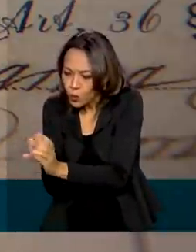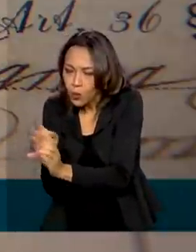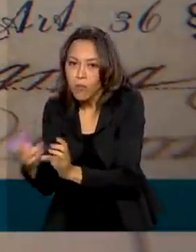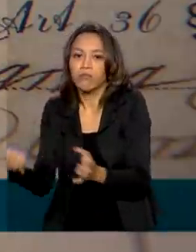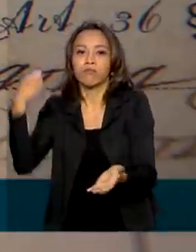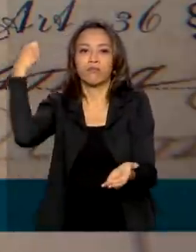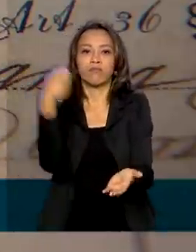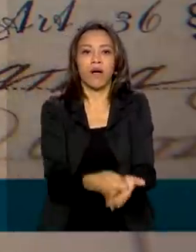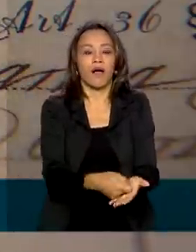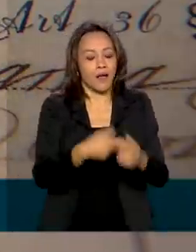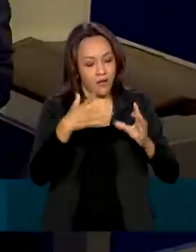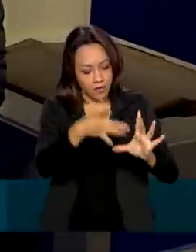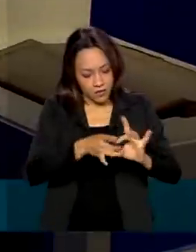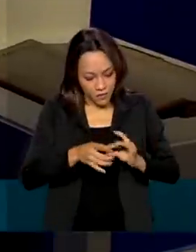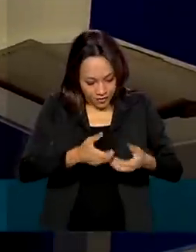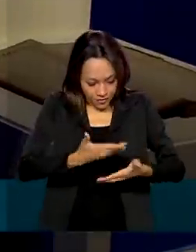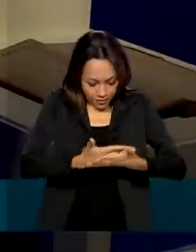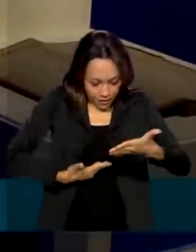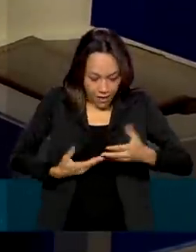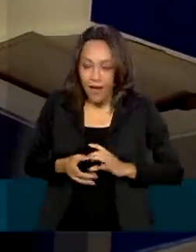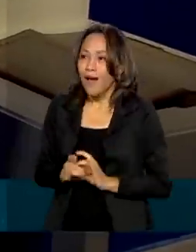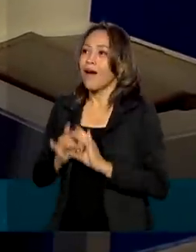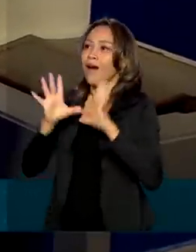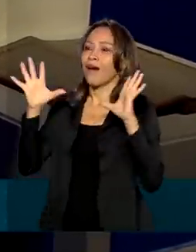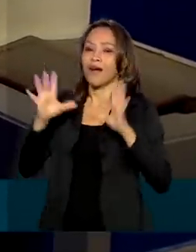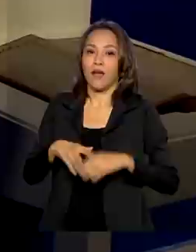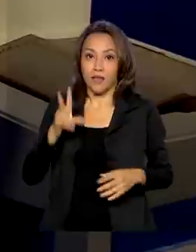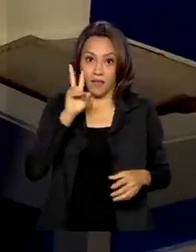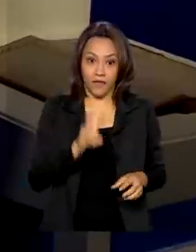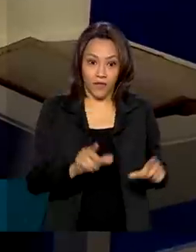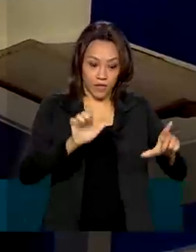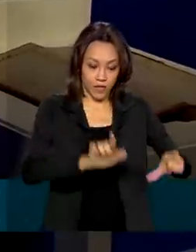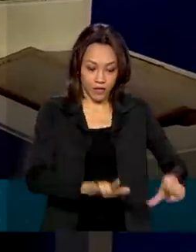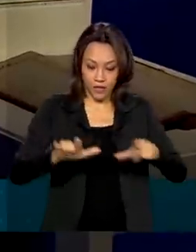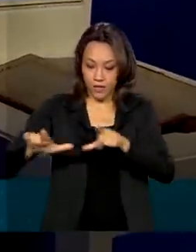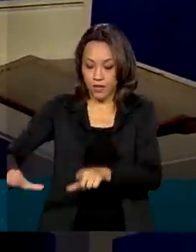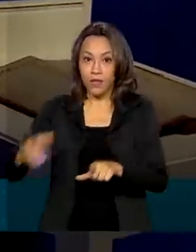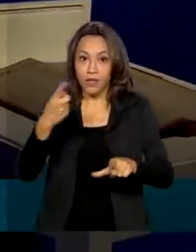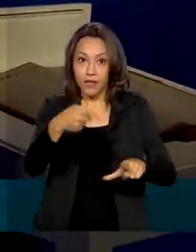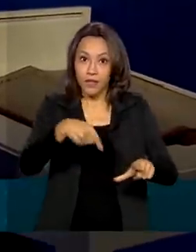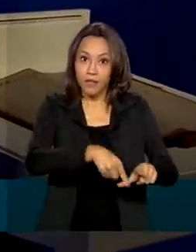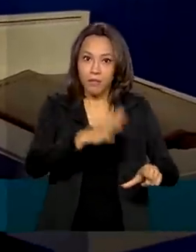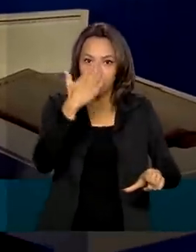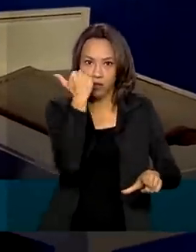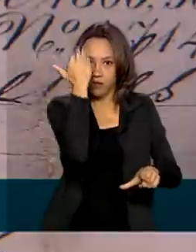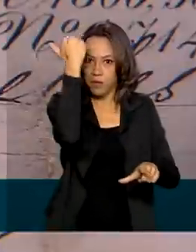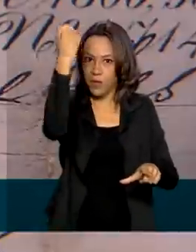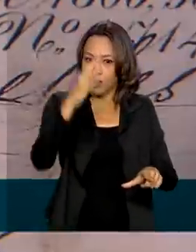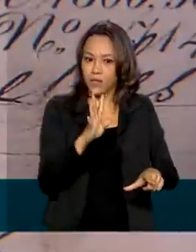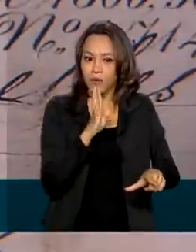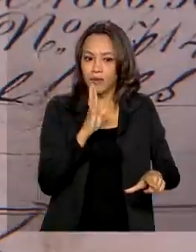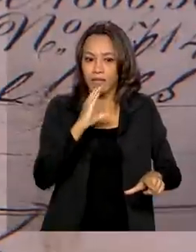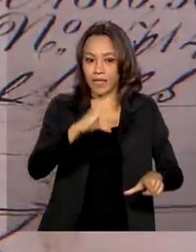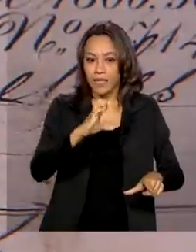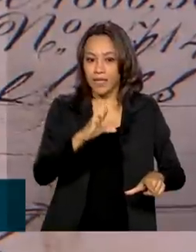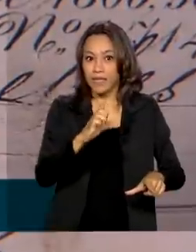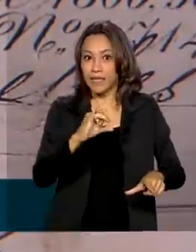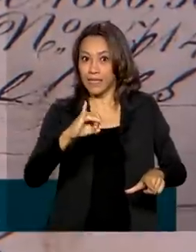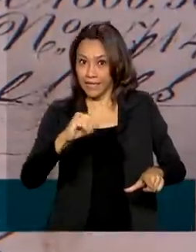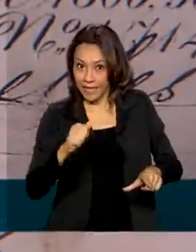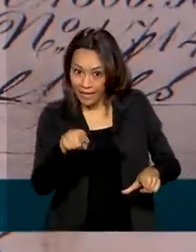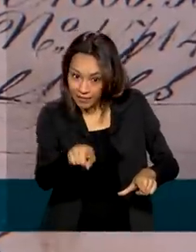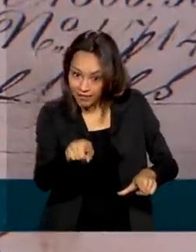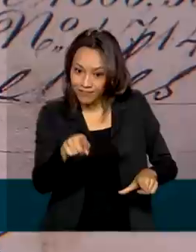pagar cartas de alforria. Aqui nós temos duas cardenetas de poupança de duas pessoas ilustres, conhecidas, Cecília Meirelles,